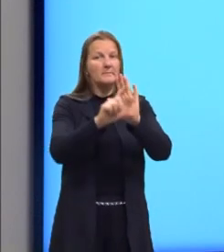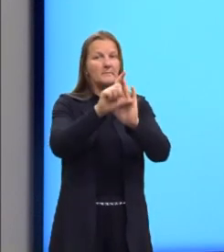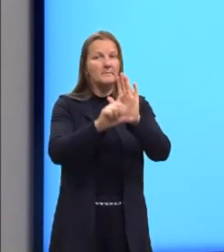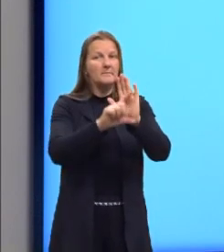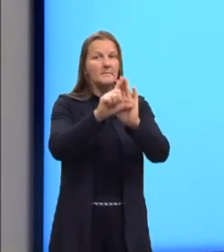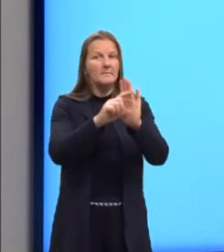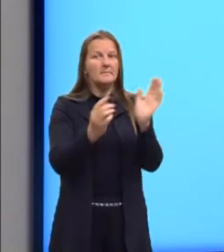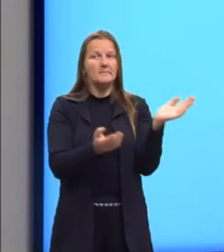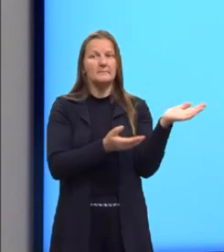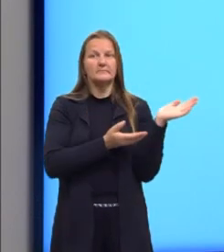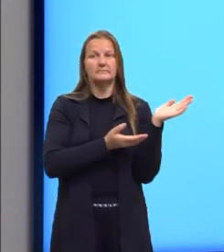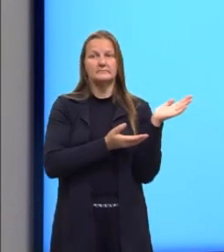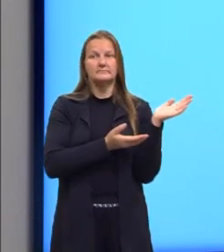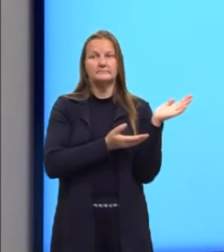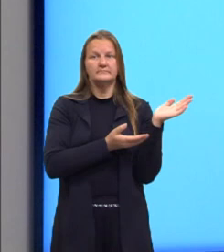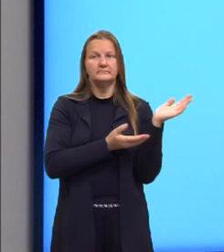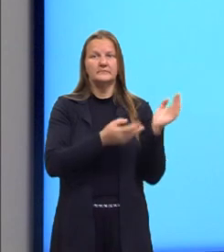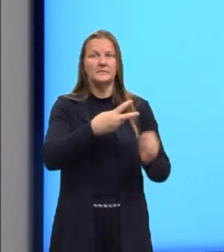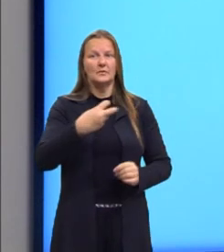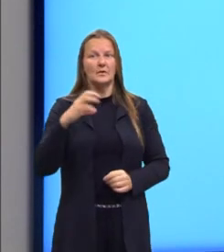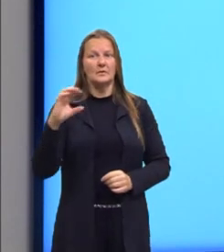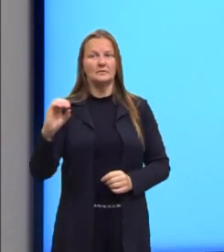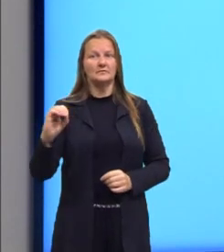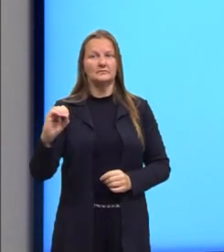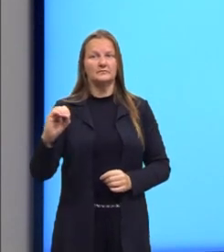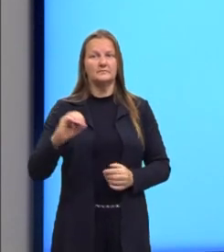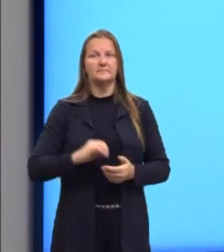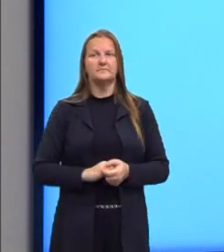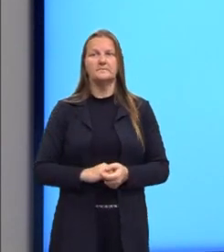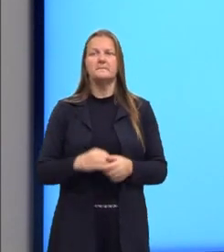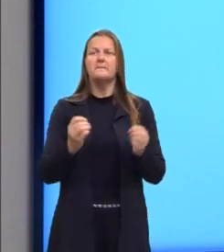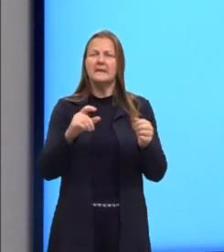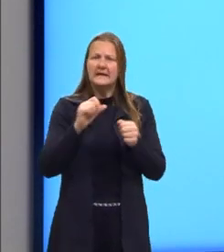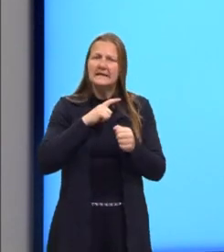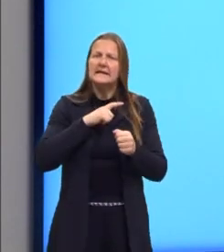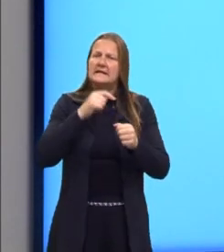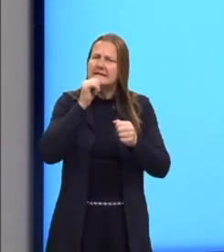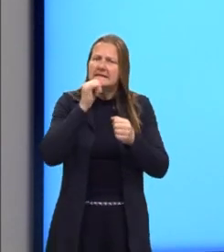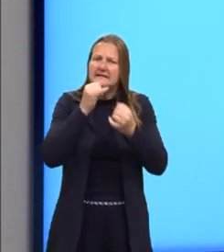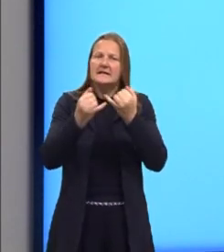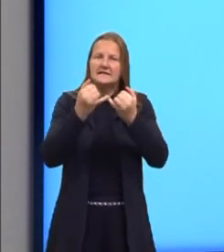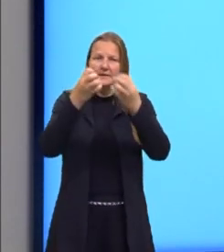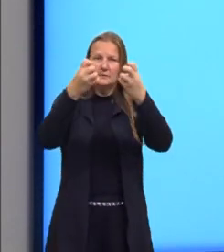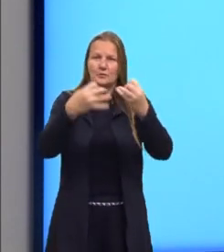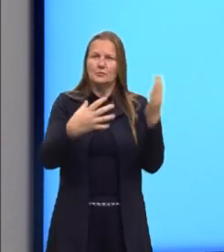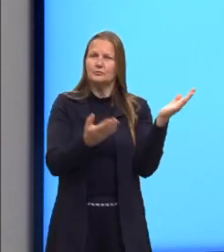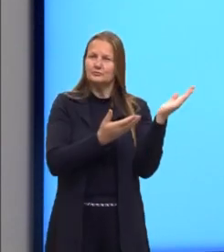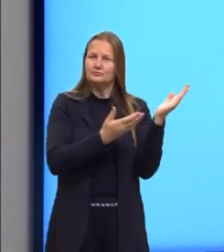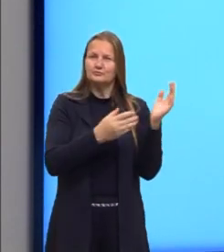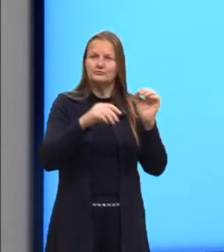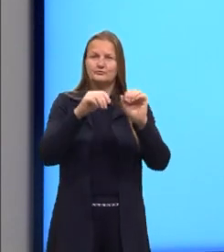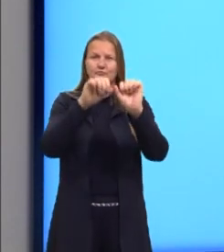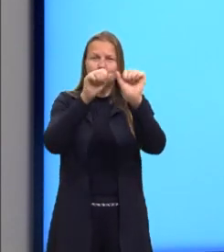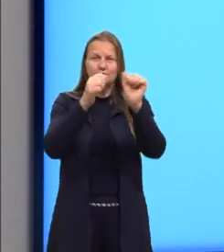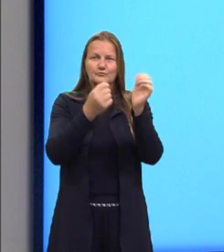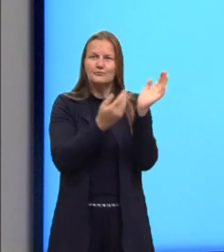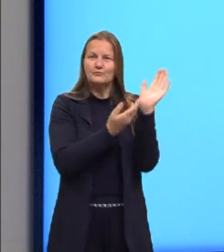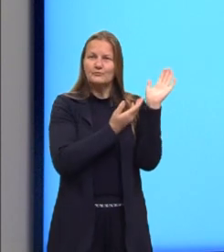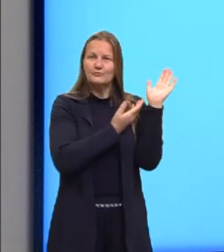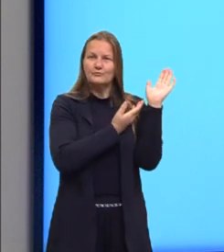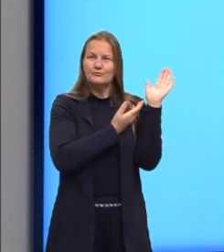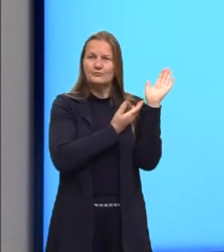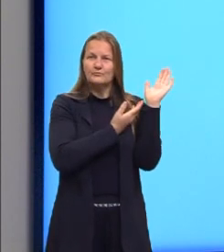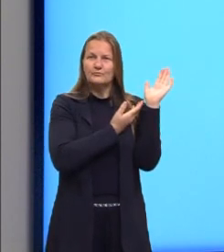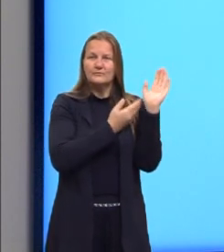né? Igualando a zero. Aqui eu trouxe o exemplo, tá? Eu mantive, então, a função que eu trouxe